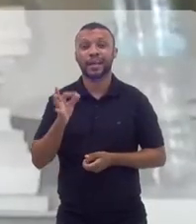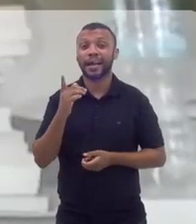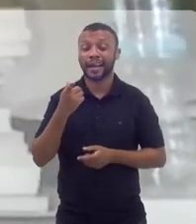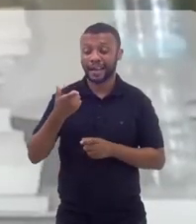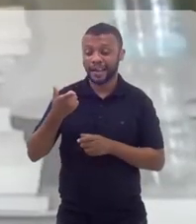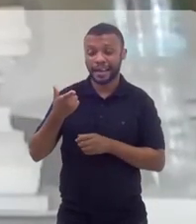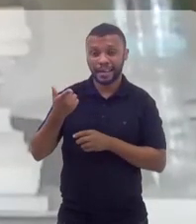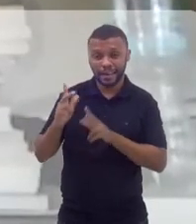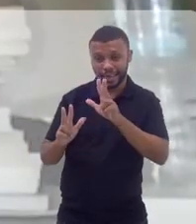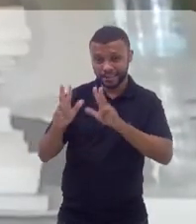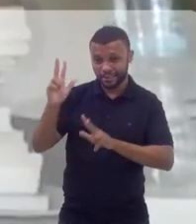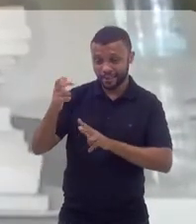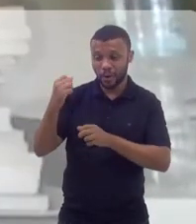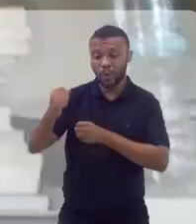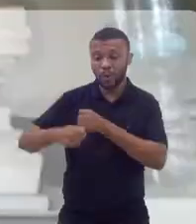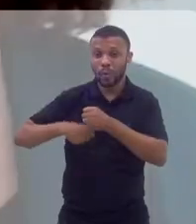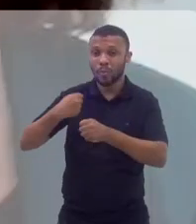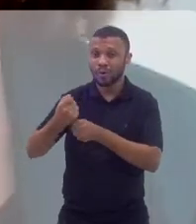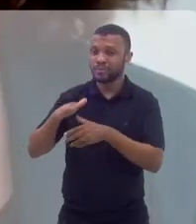Carnaval o ano inteiro esse ano.